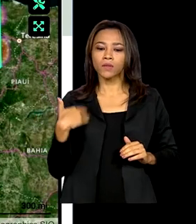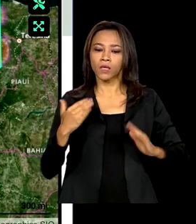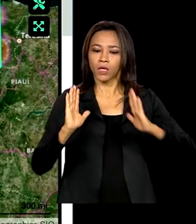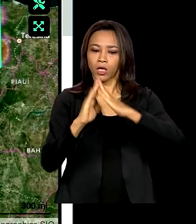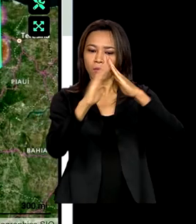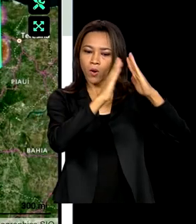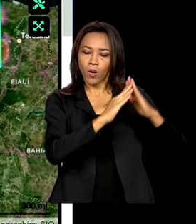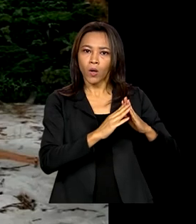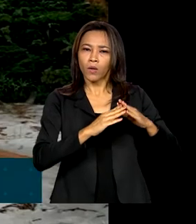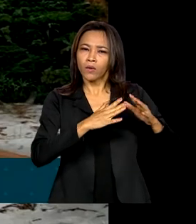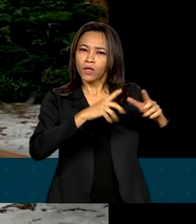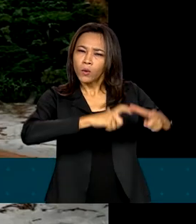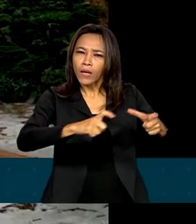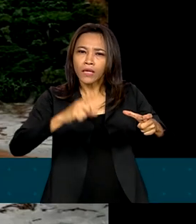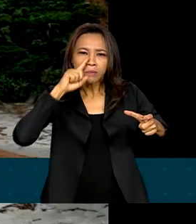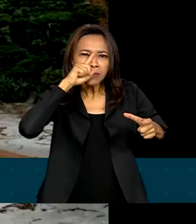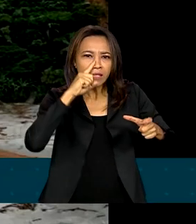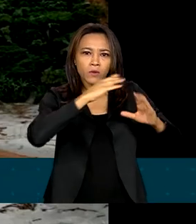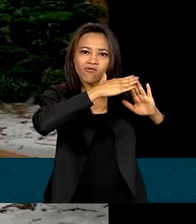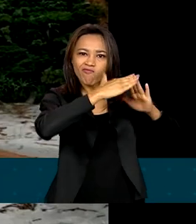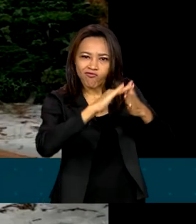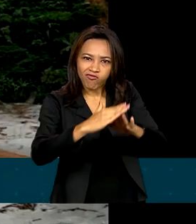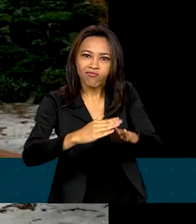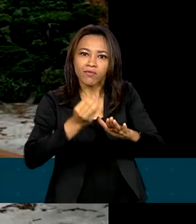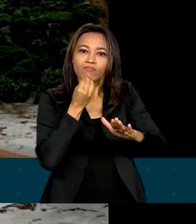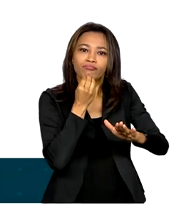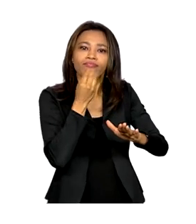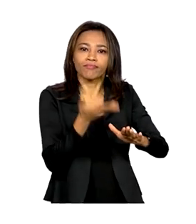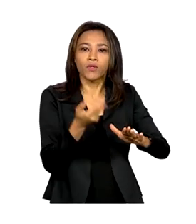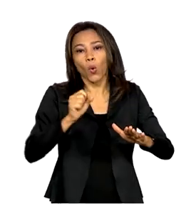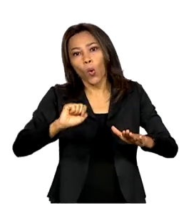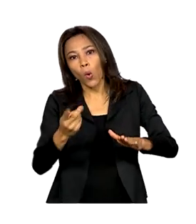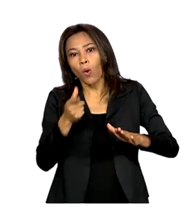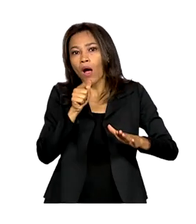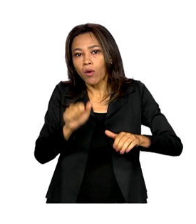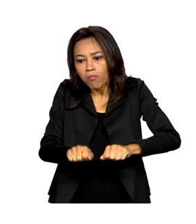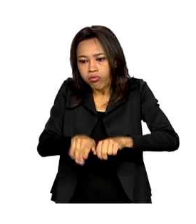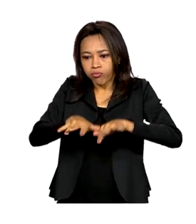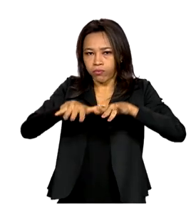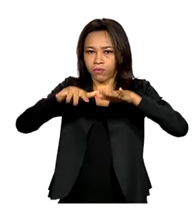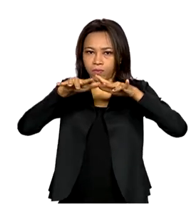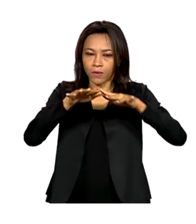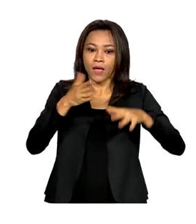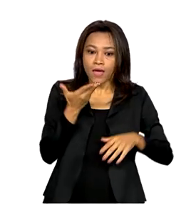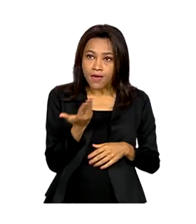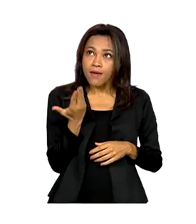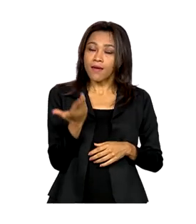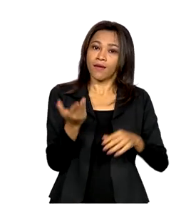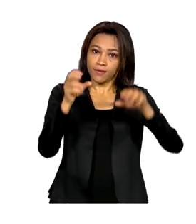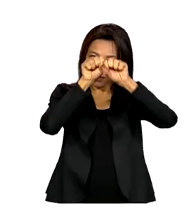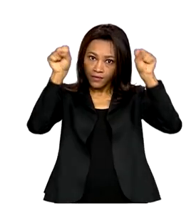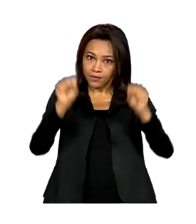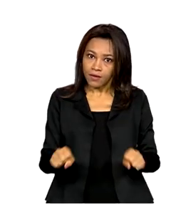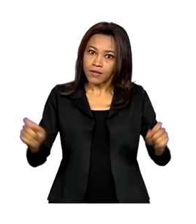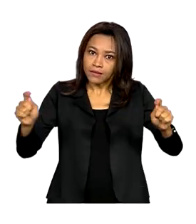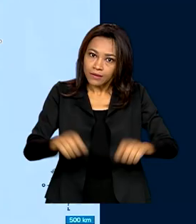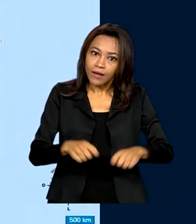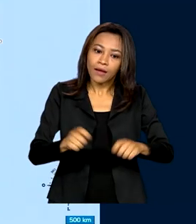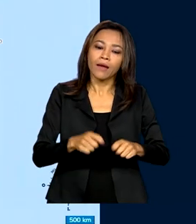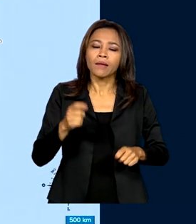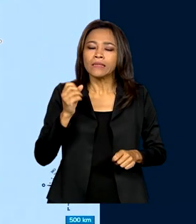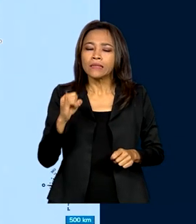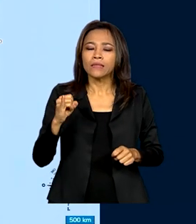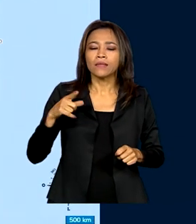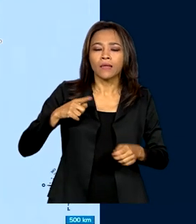sobre o perigo de deslizamentos ou enchentes. O software também consegue avaliar se há a possibilidade de